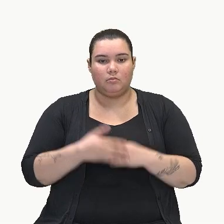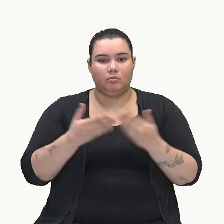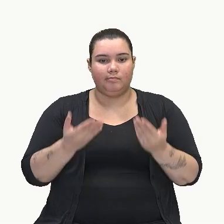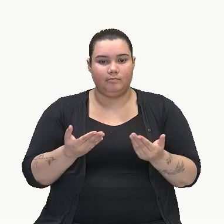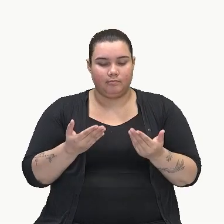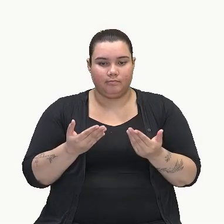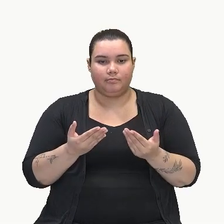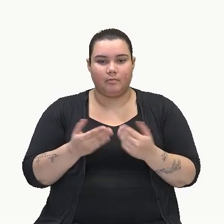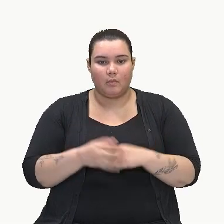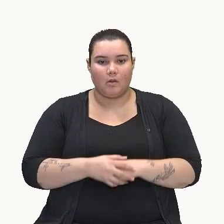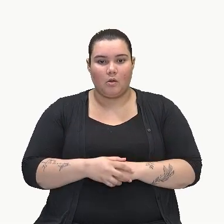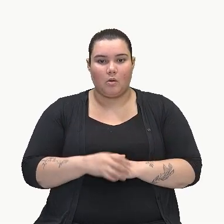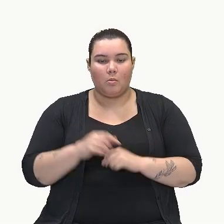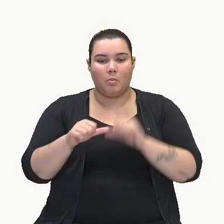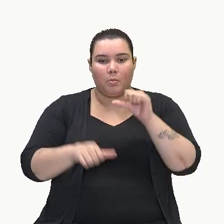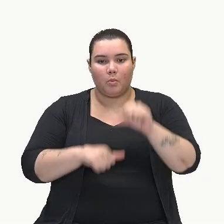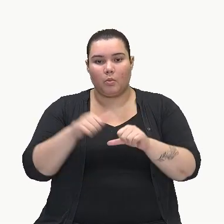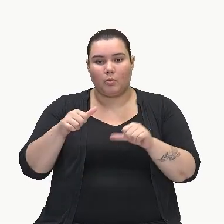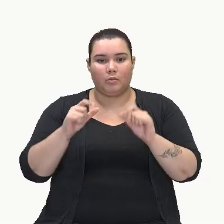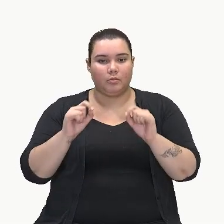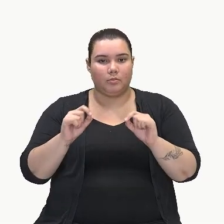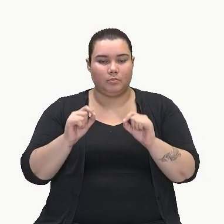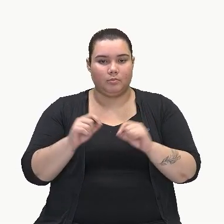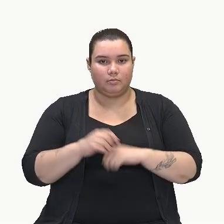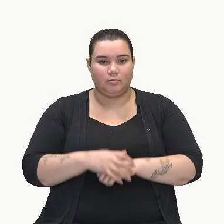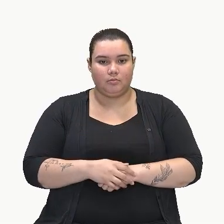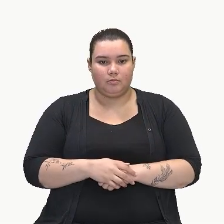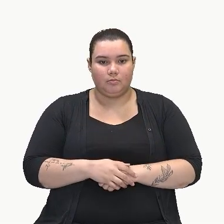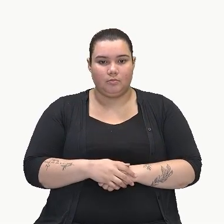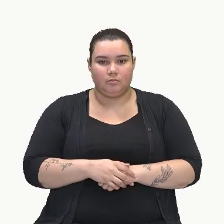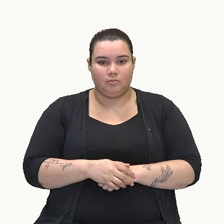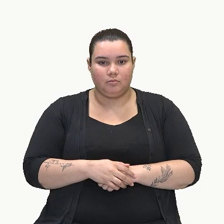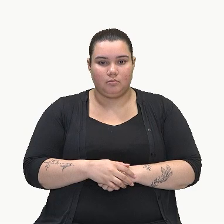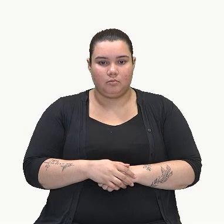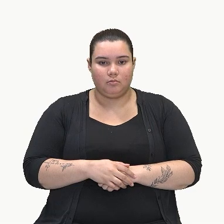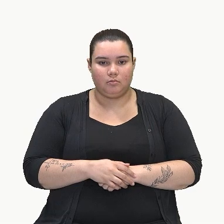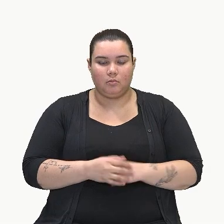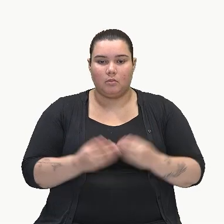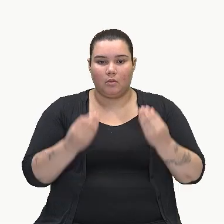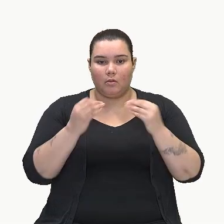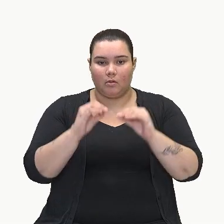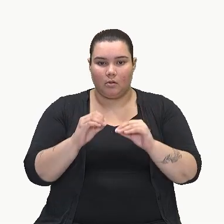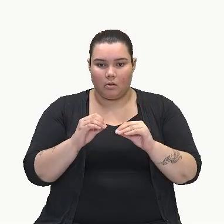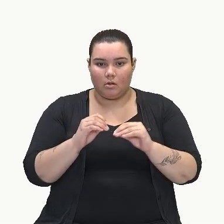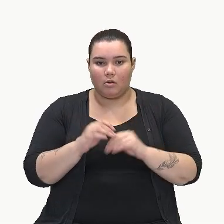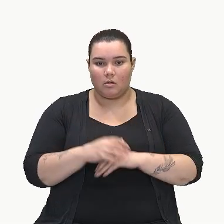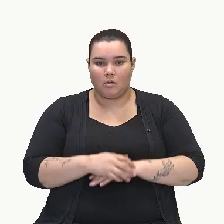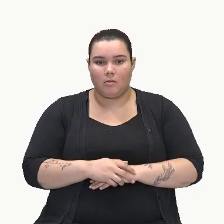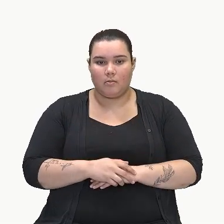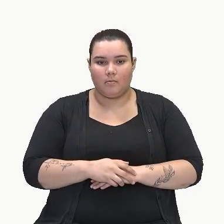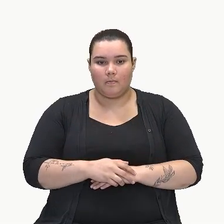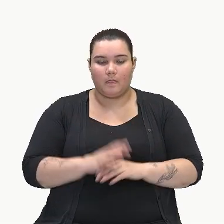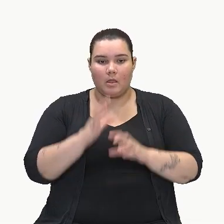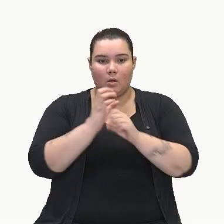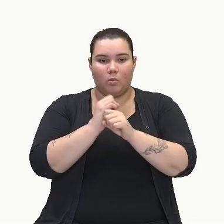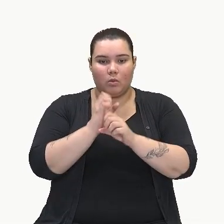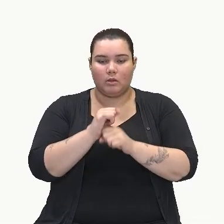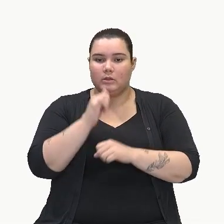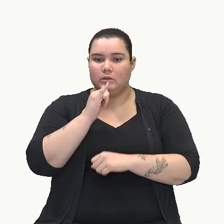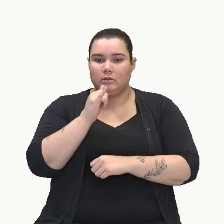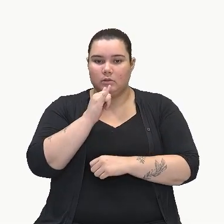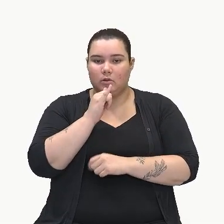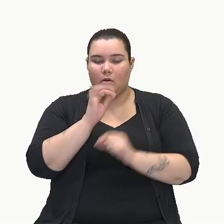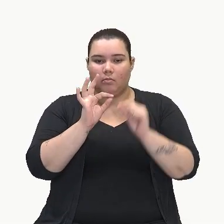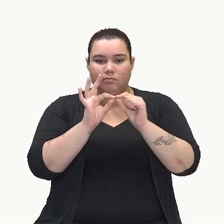nada mais é, aqui a gente não está fazendo nada mais do que, ó, fazendo o cálculo de cada